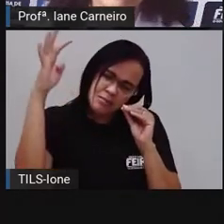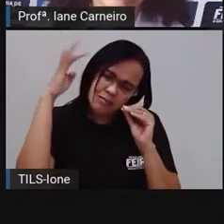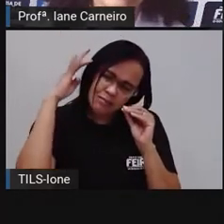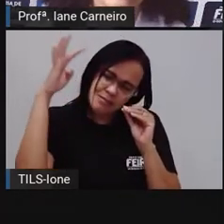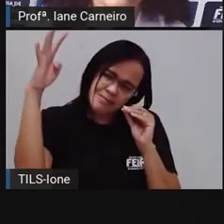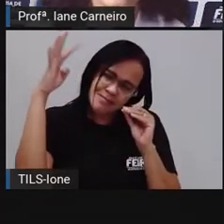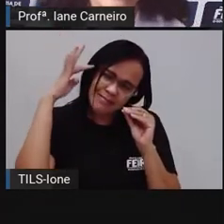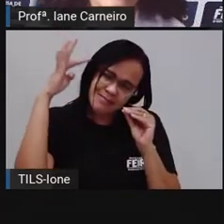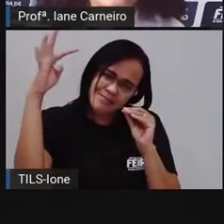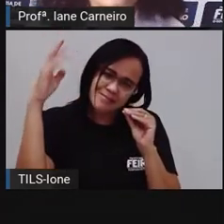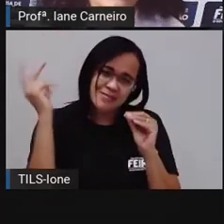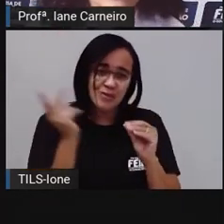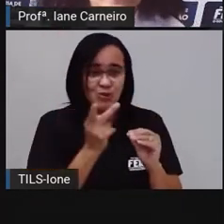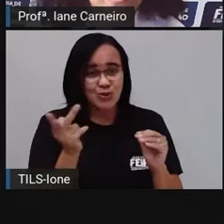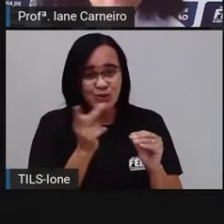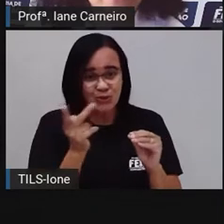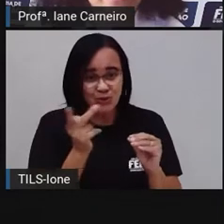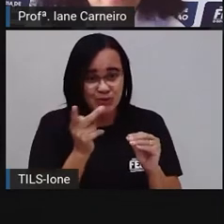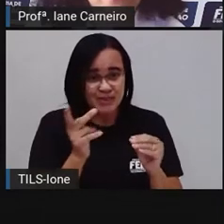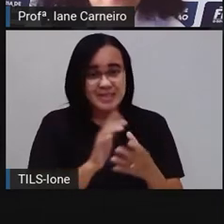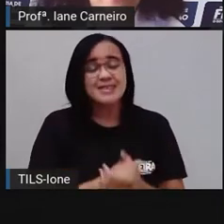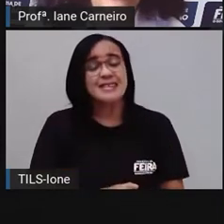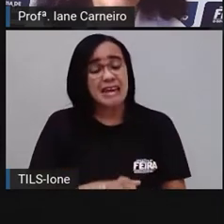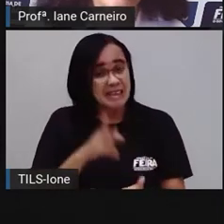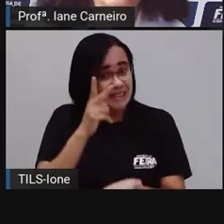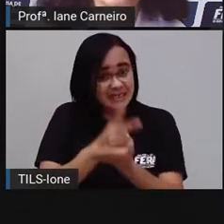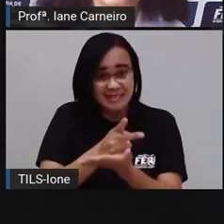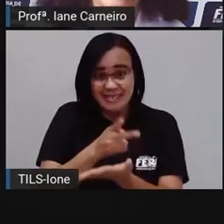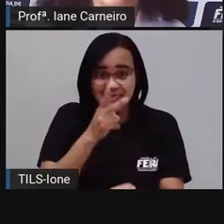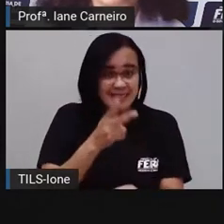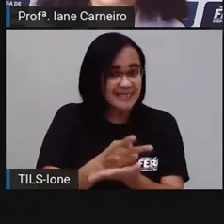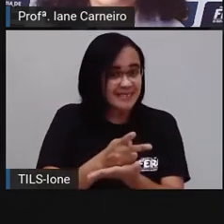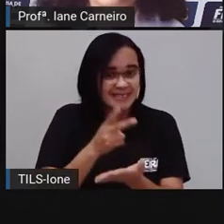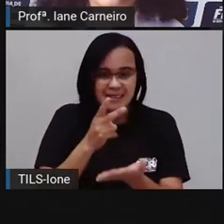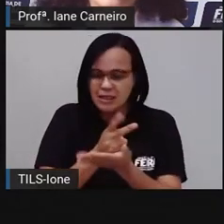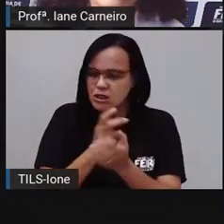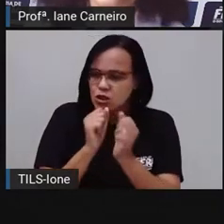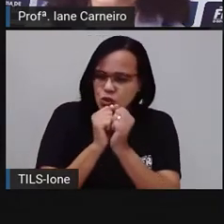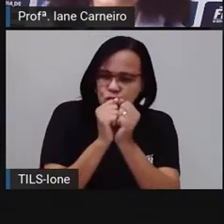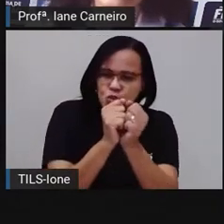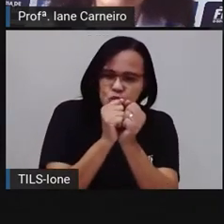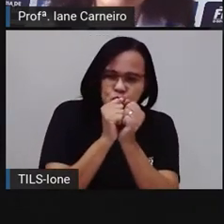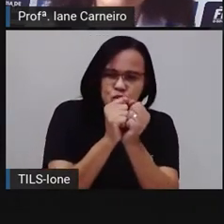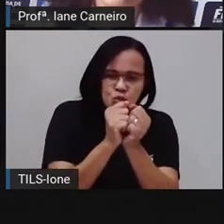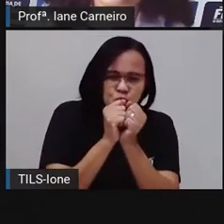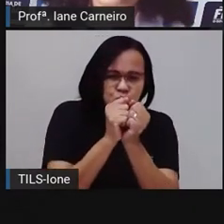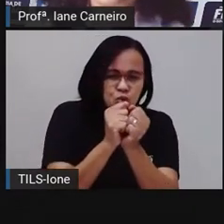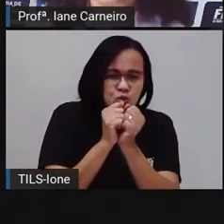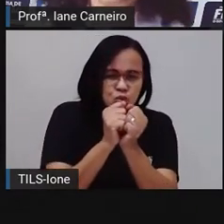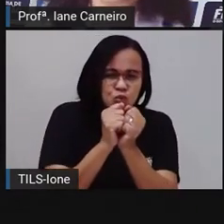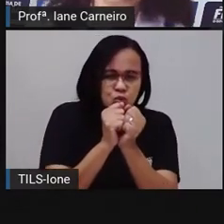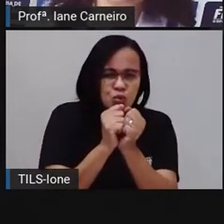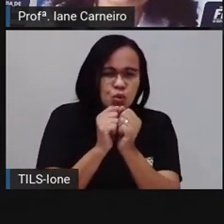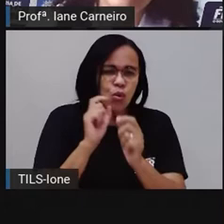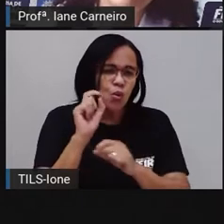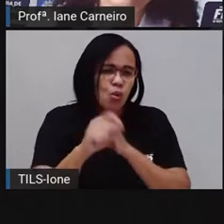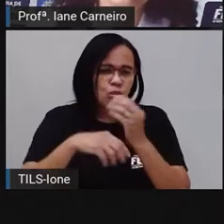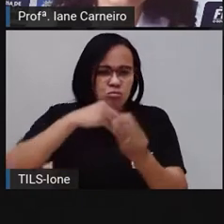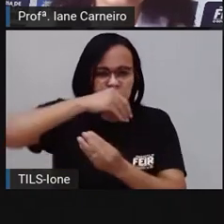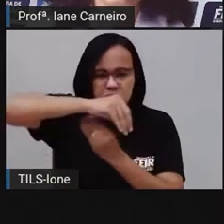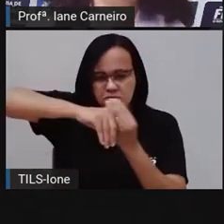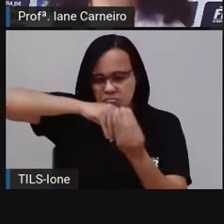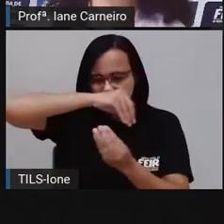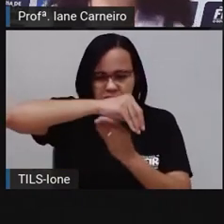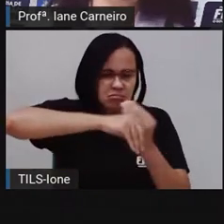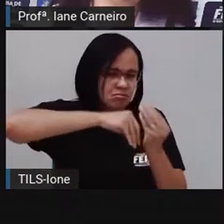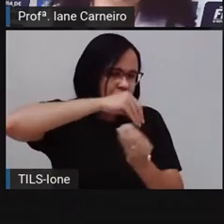E quase todas as vezes em que eles ficavam juntos, os pedacinhos de um se misturavam com